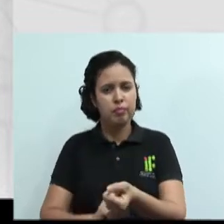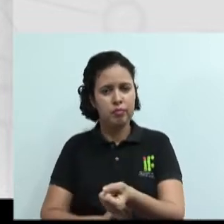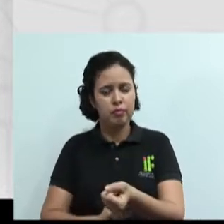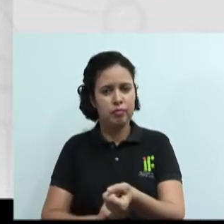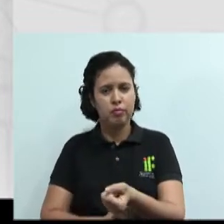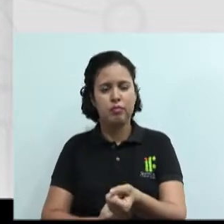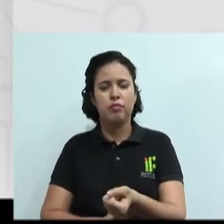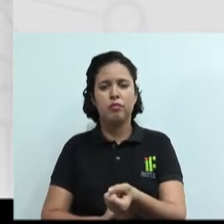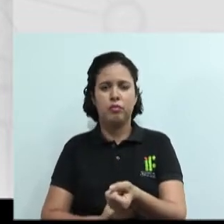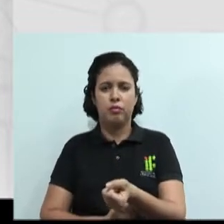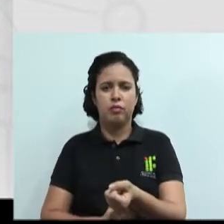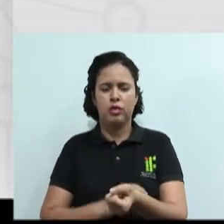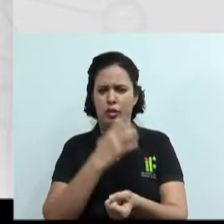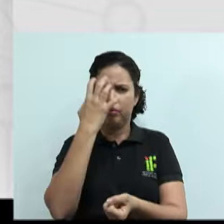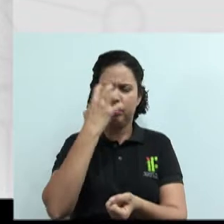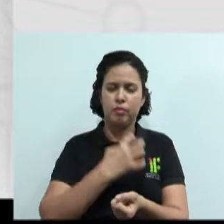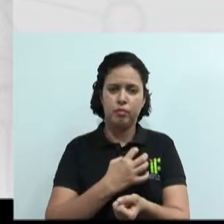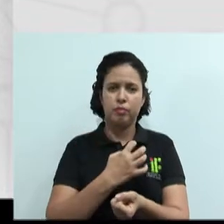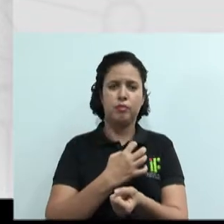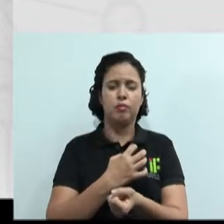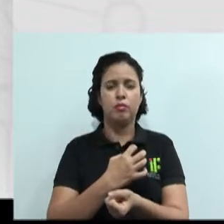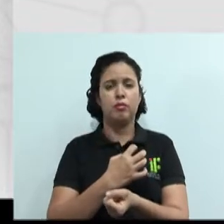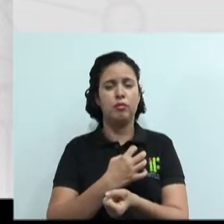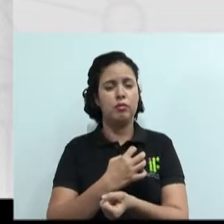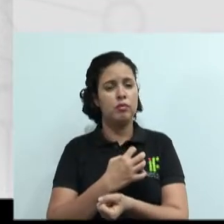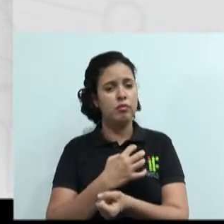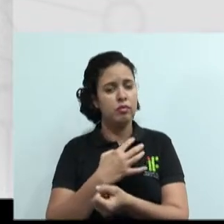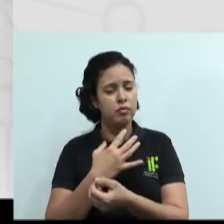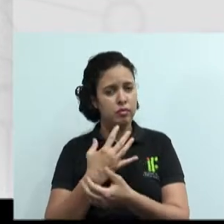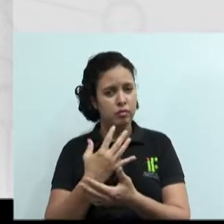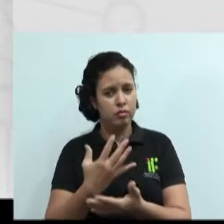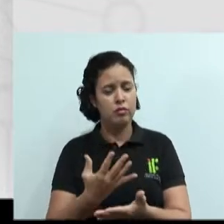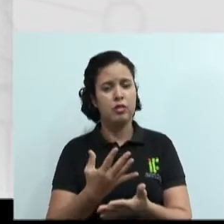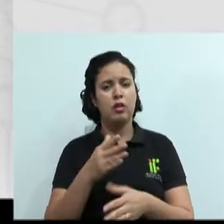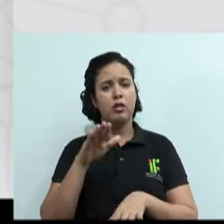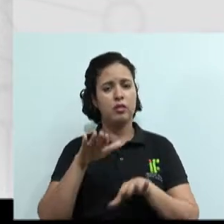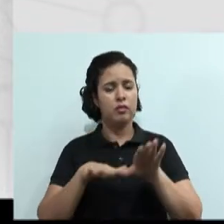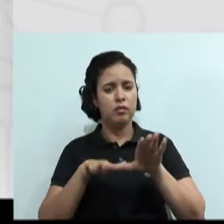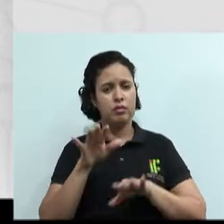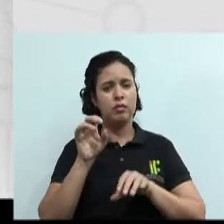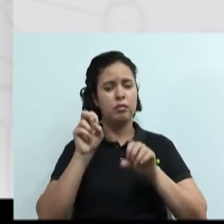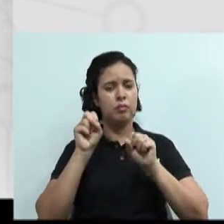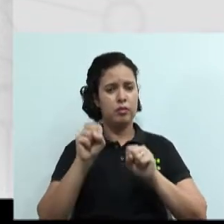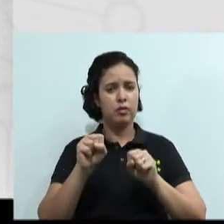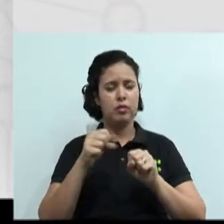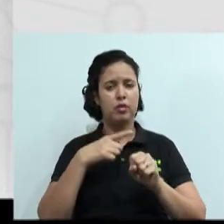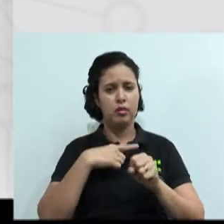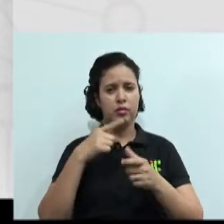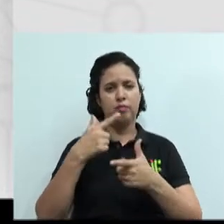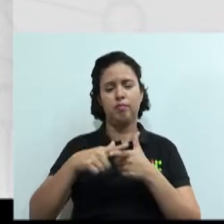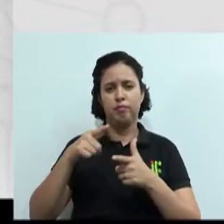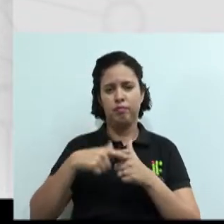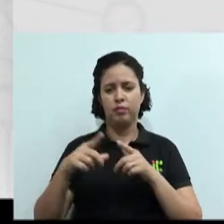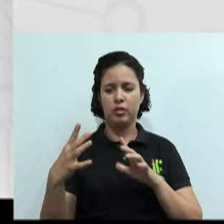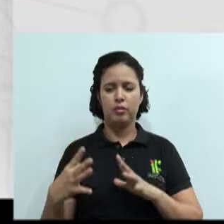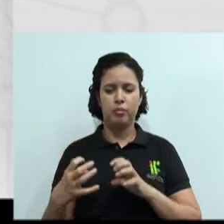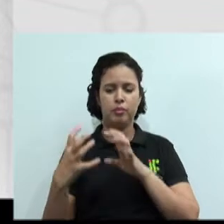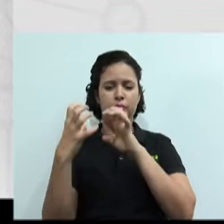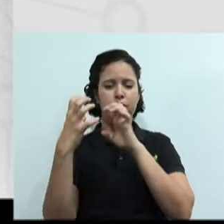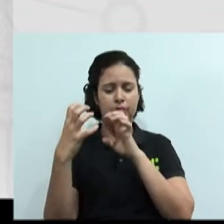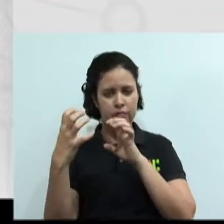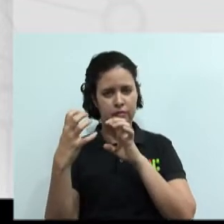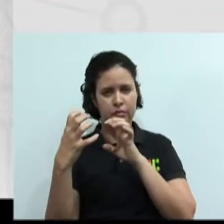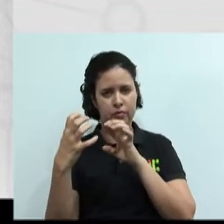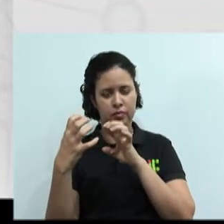E dependendo do grau de envolvimento e do temperamento dos negociadores envolvidos, é claro. Uma boa ideia aí,